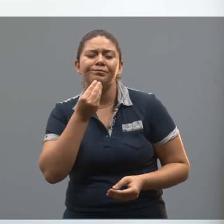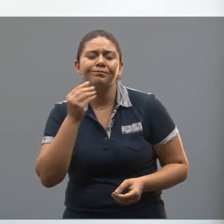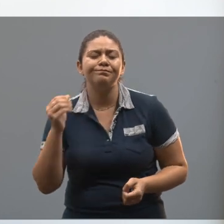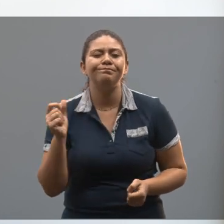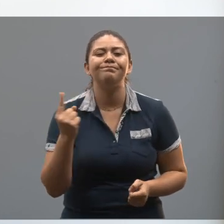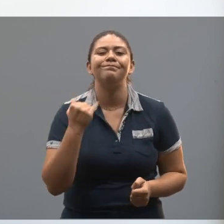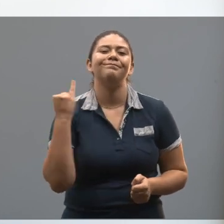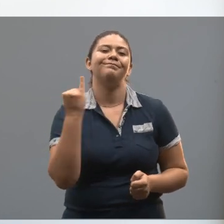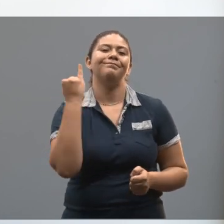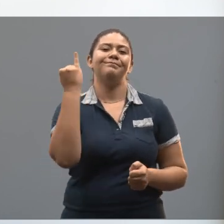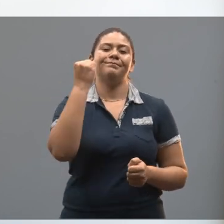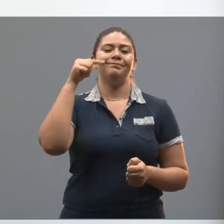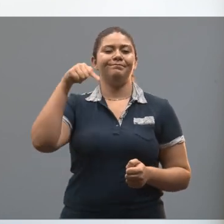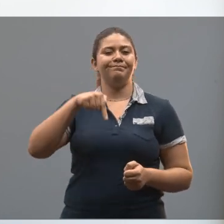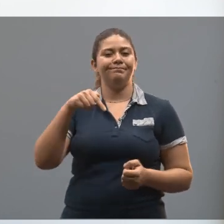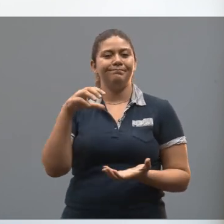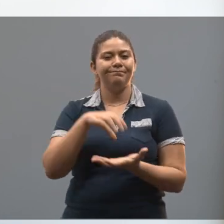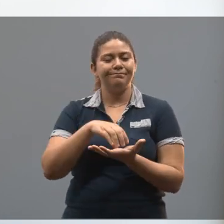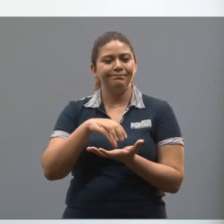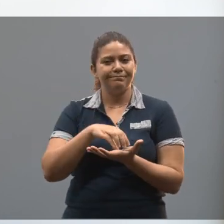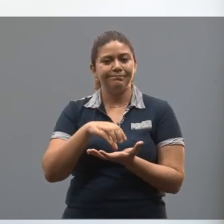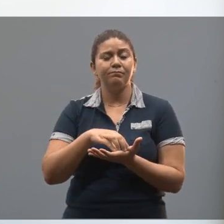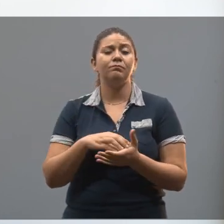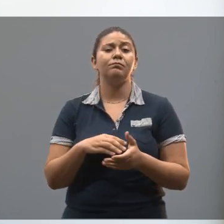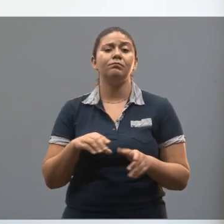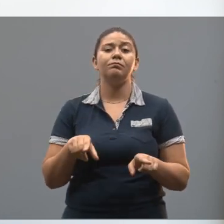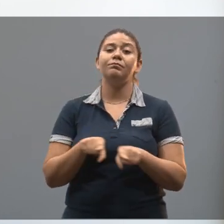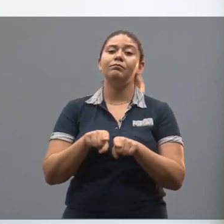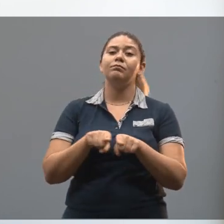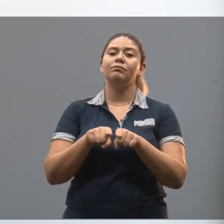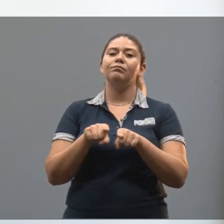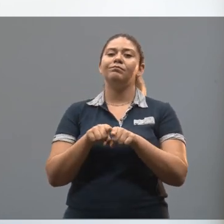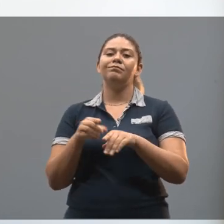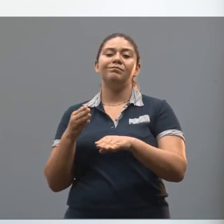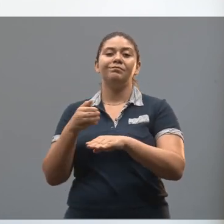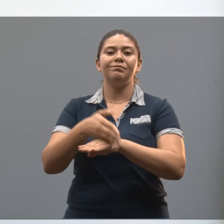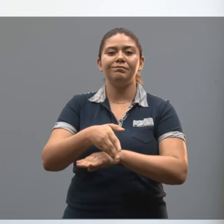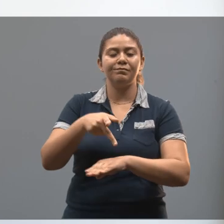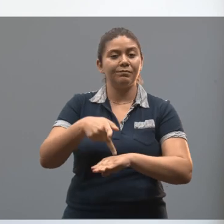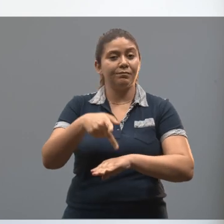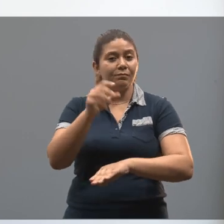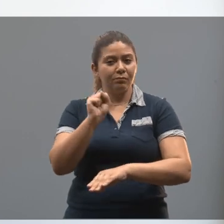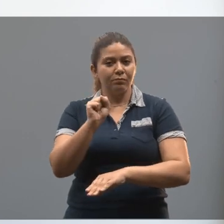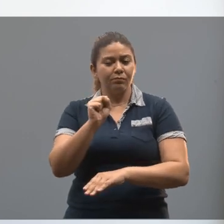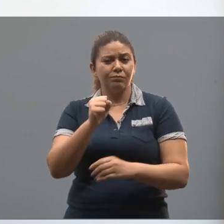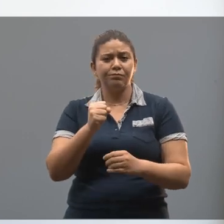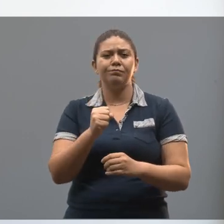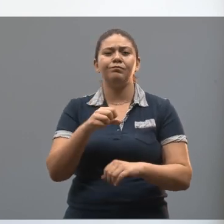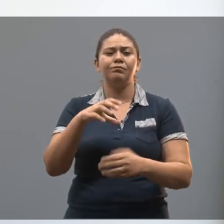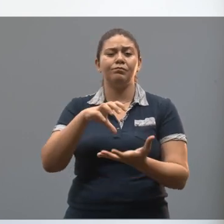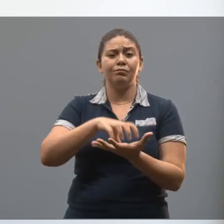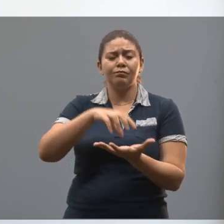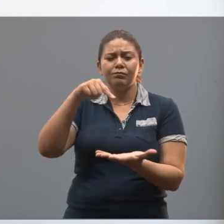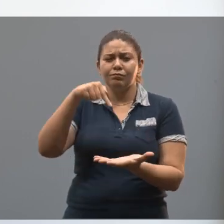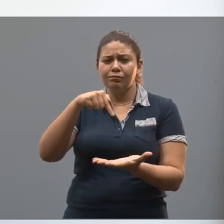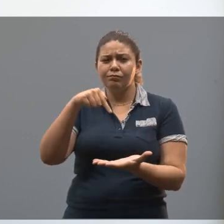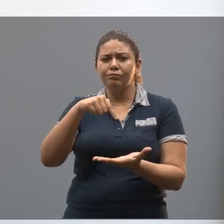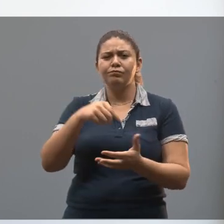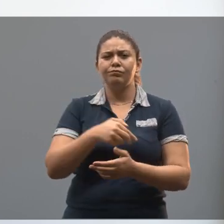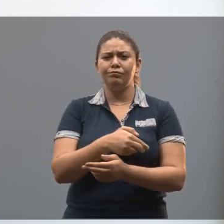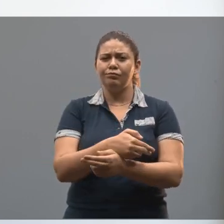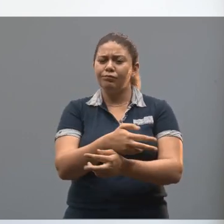é uma oportunidade importante aqui. E além, logicamente, do acesso aos programas de pós-graduação do campus.